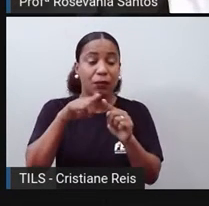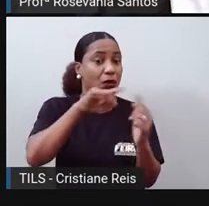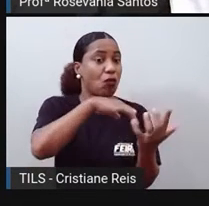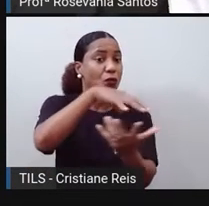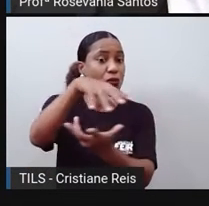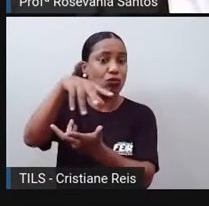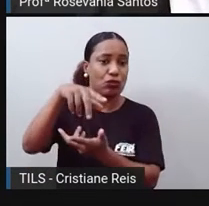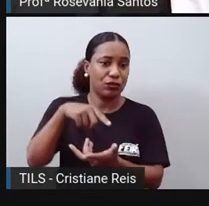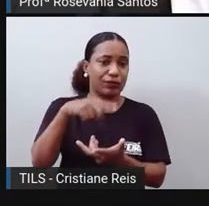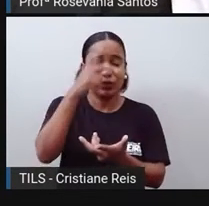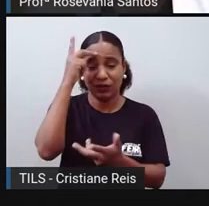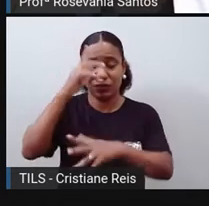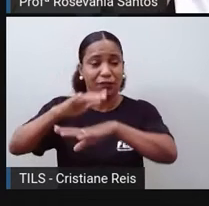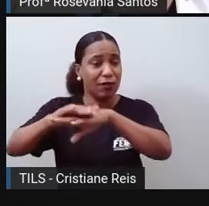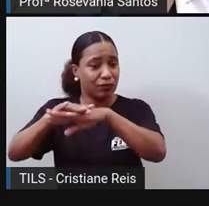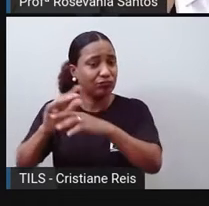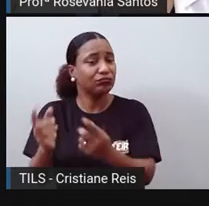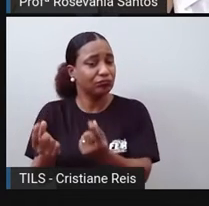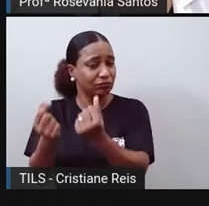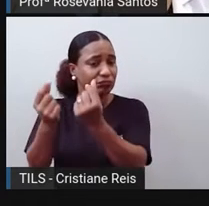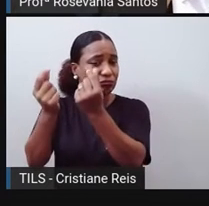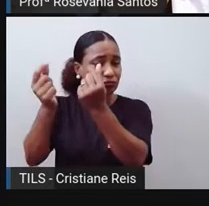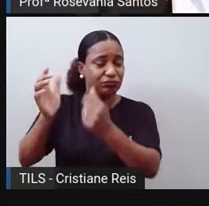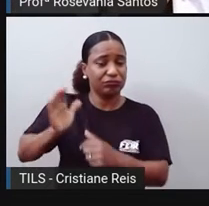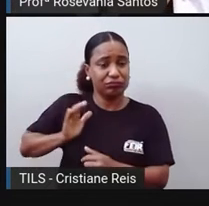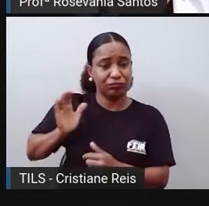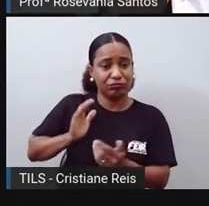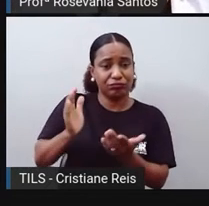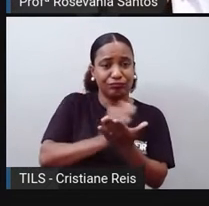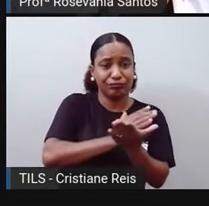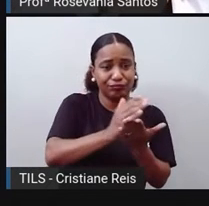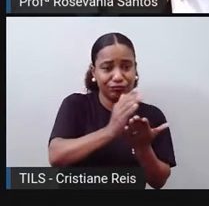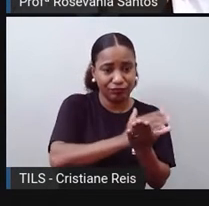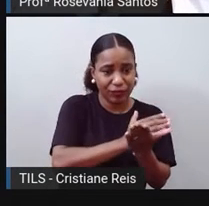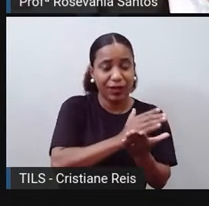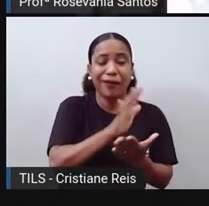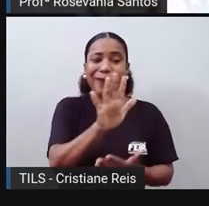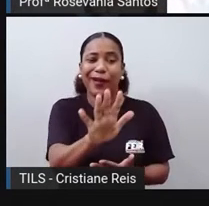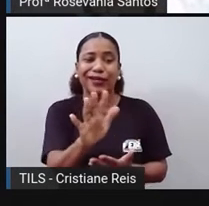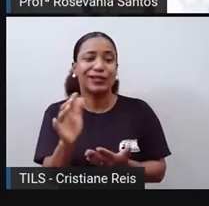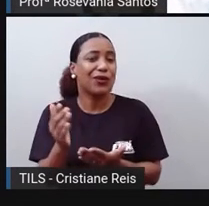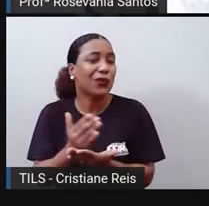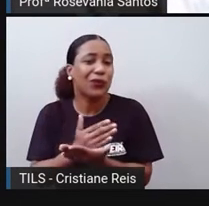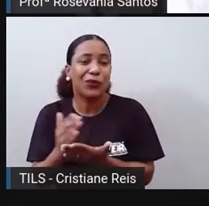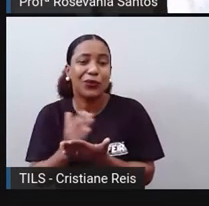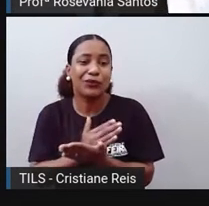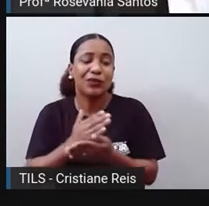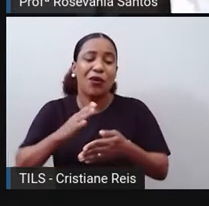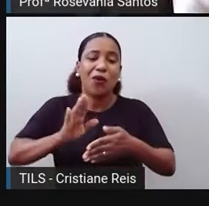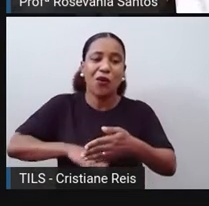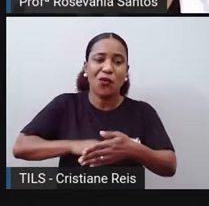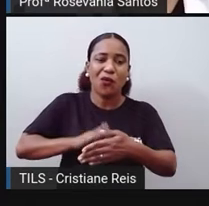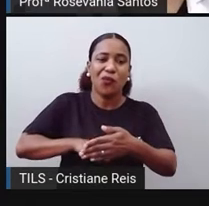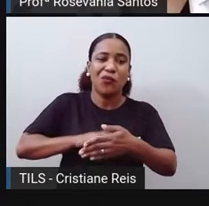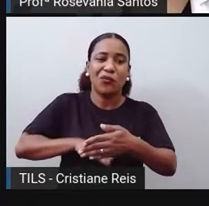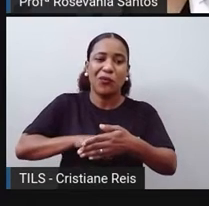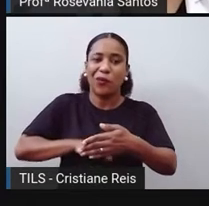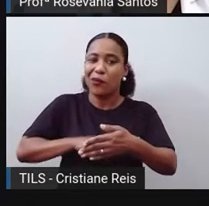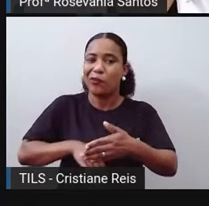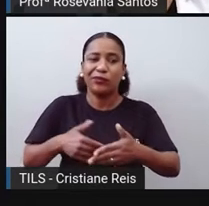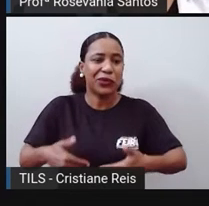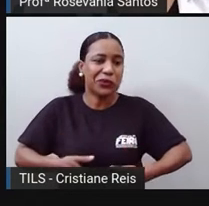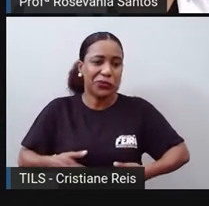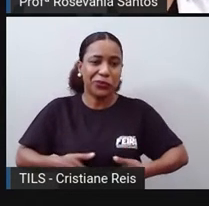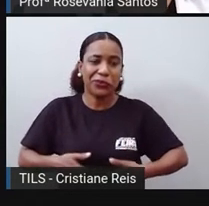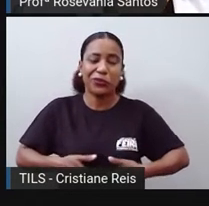todo. Isso todo mundo já sabe. Mas o que que acontece? Tem muita gente passando fome, tem muita gente que não tem acesso à educação, tem muita gente que